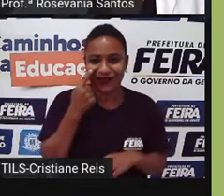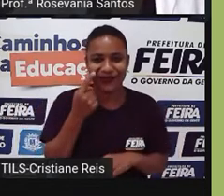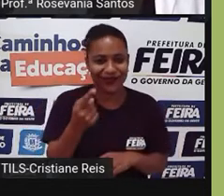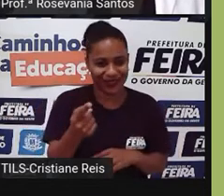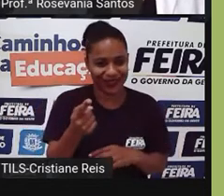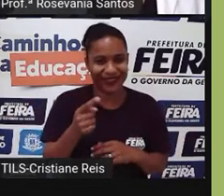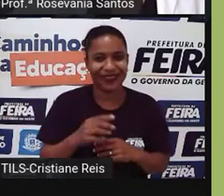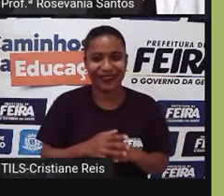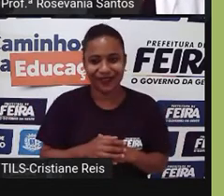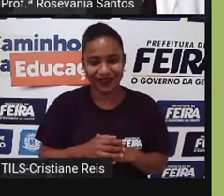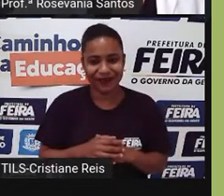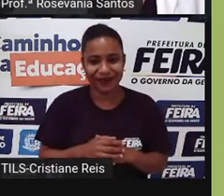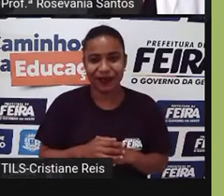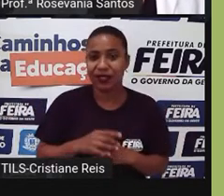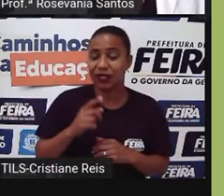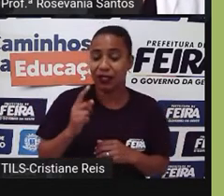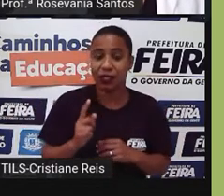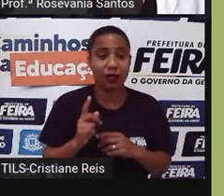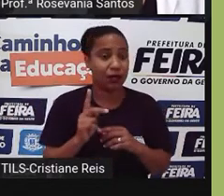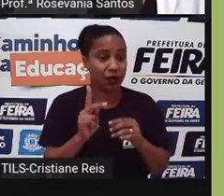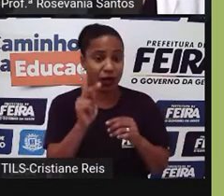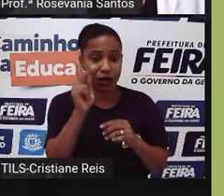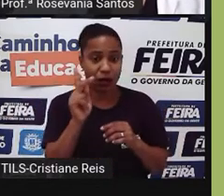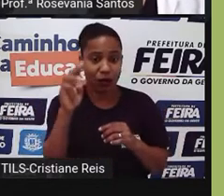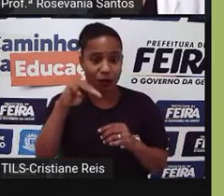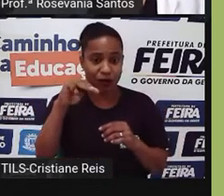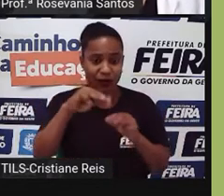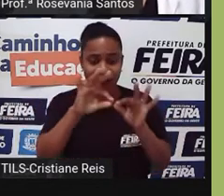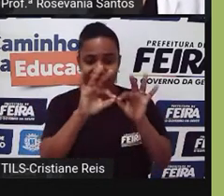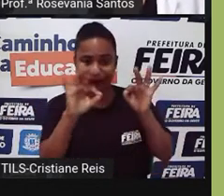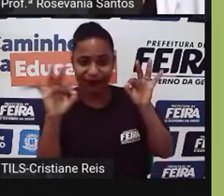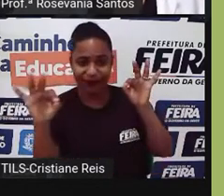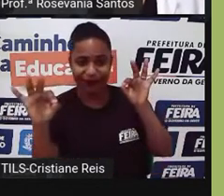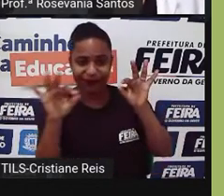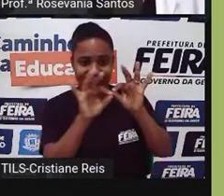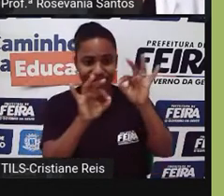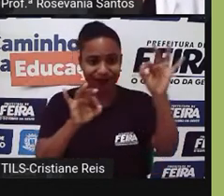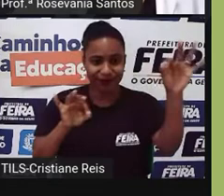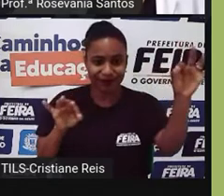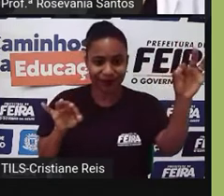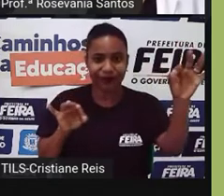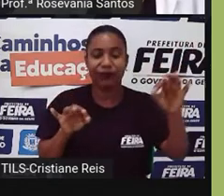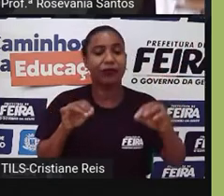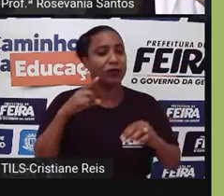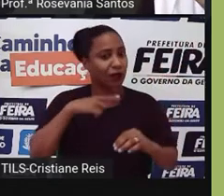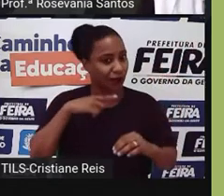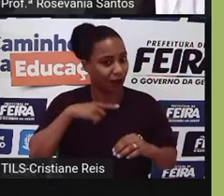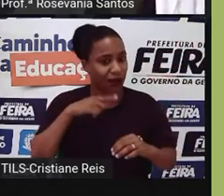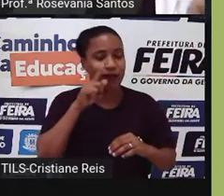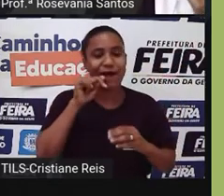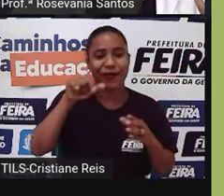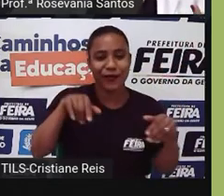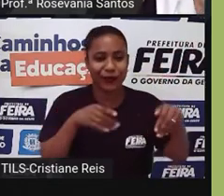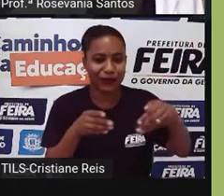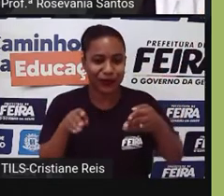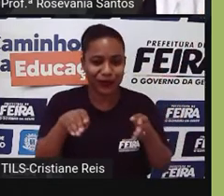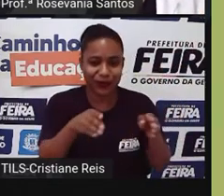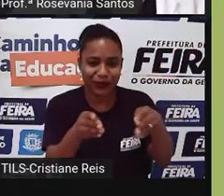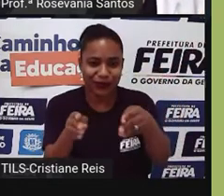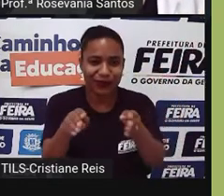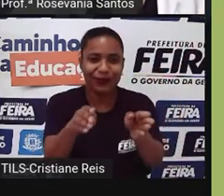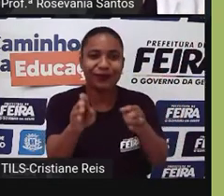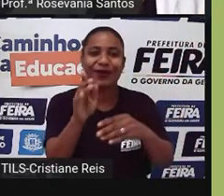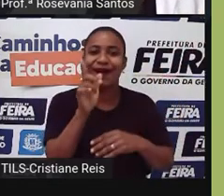de mil quilômetros, você percebe que são rios com os traços muito fortes. Então, tem uma quantidade de água